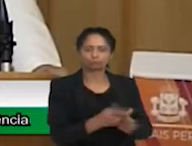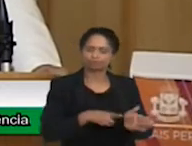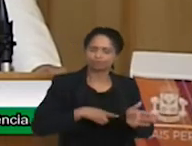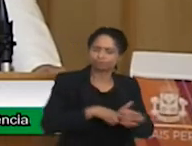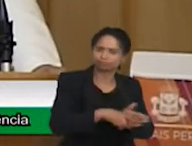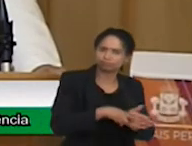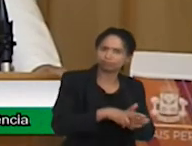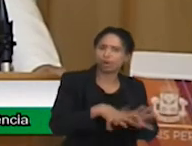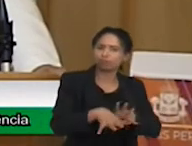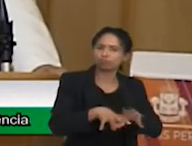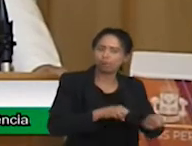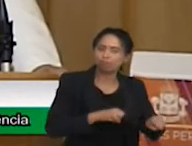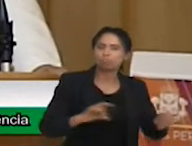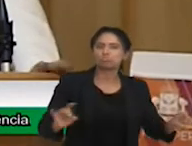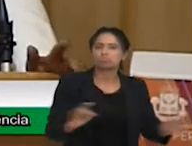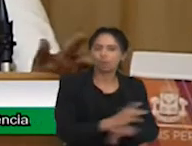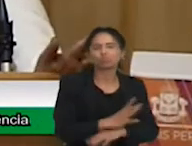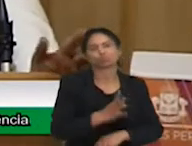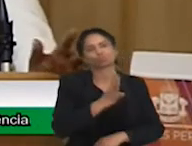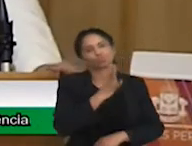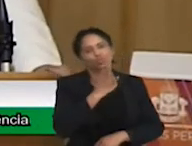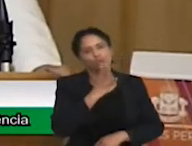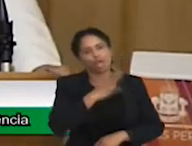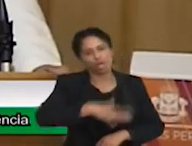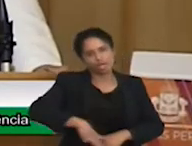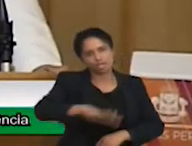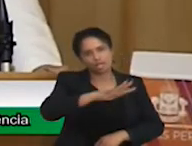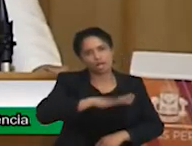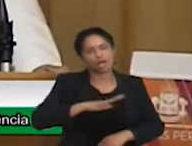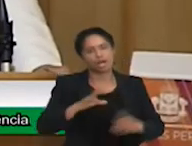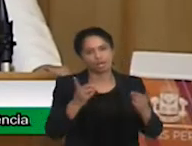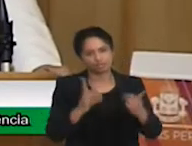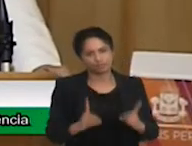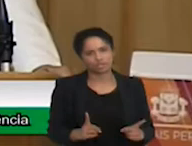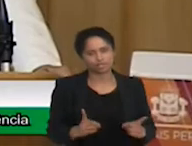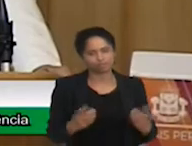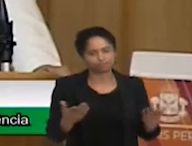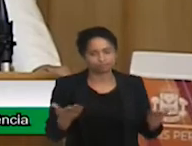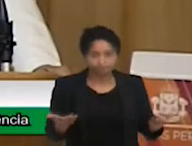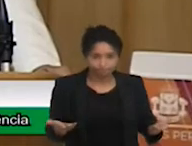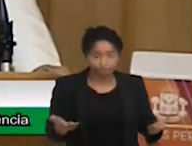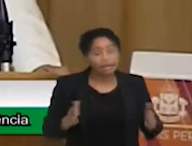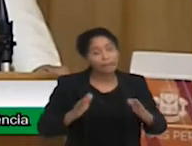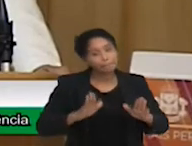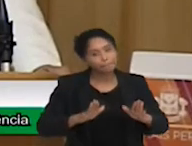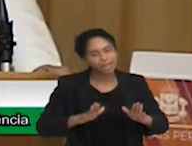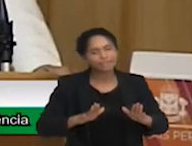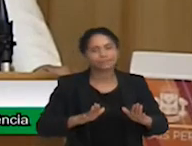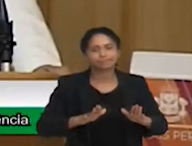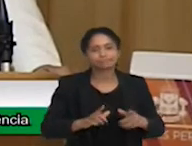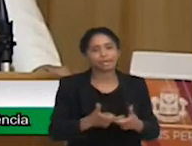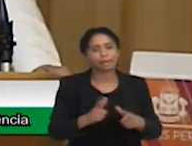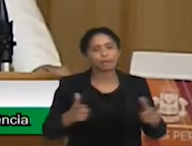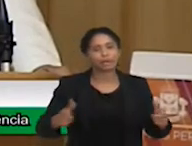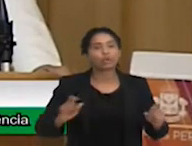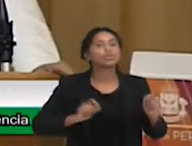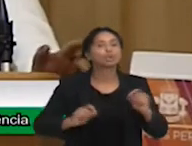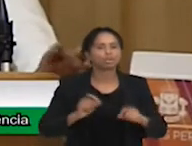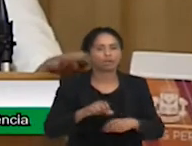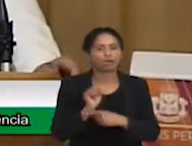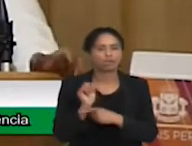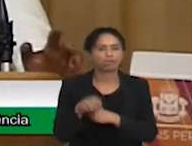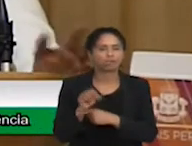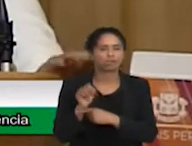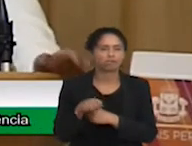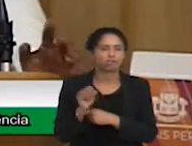conhecimento, e muitos ainda estão em negação assim como muitos pais. Essa negação acontece tanto para a